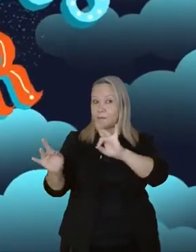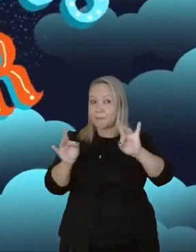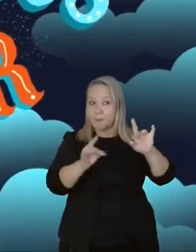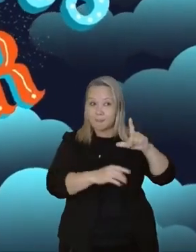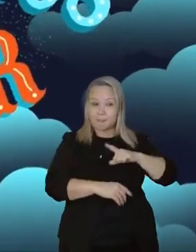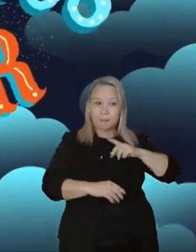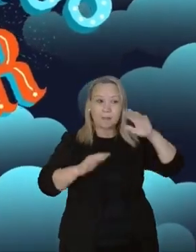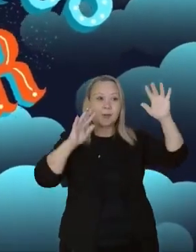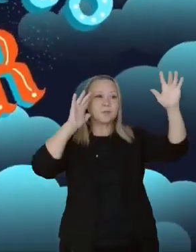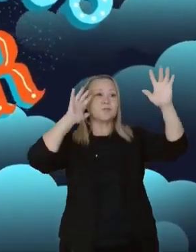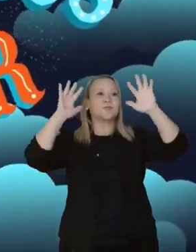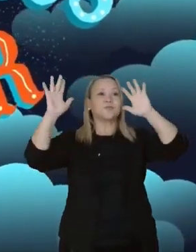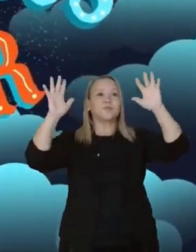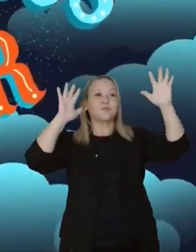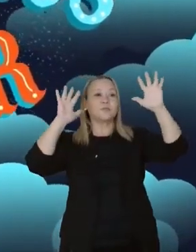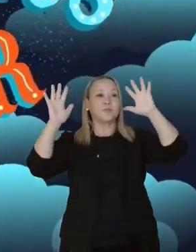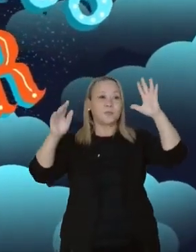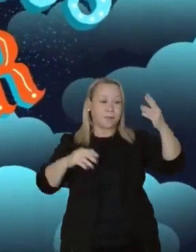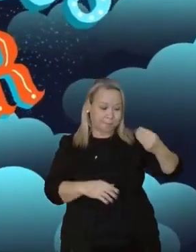sonhos pra viver